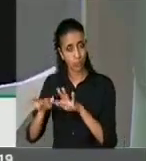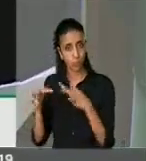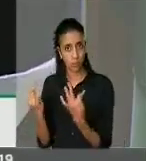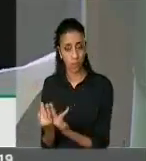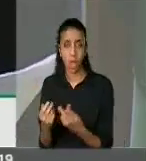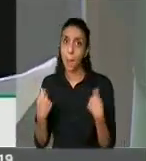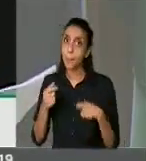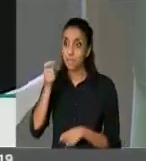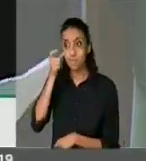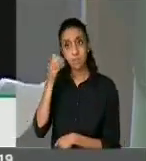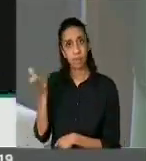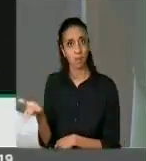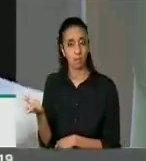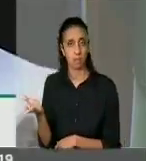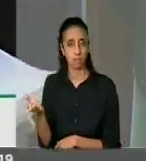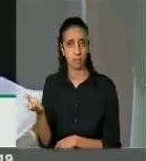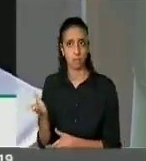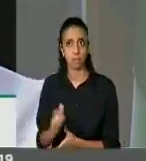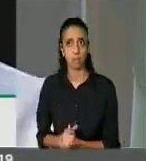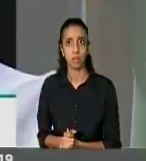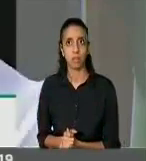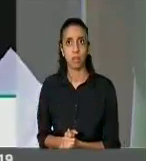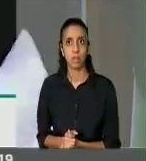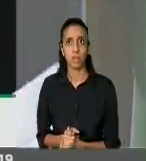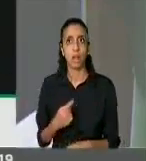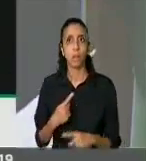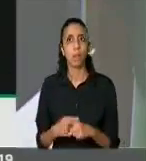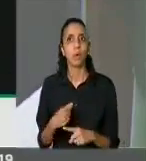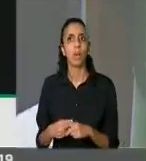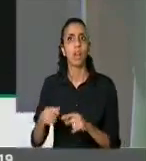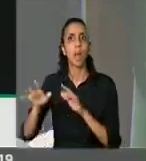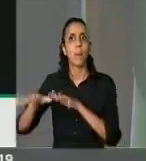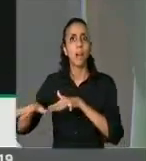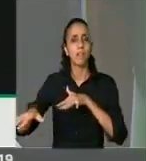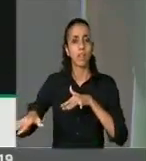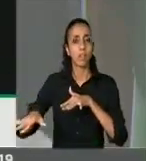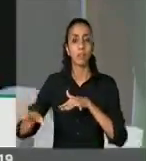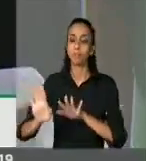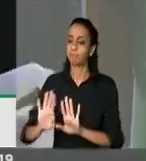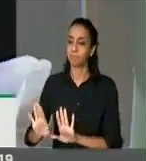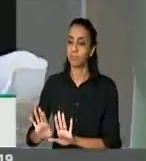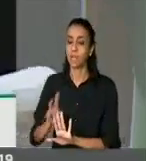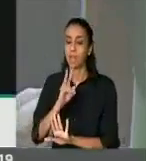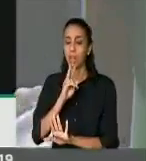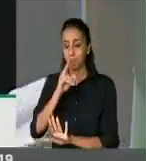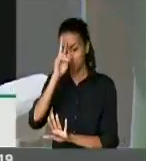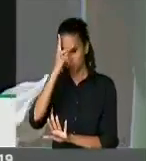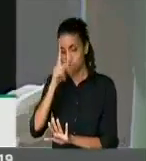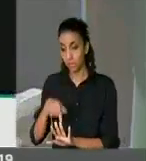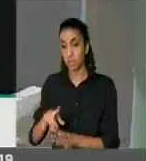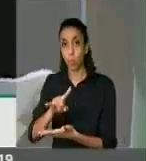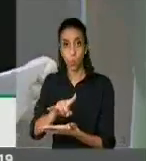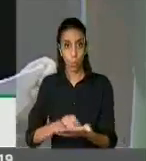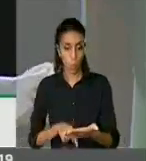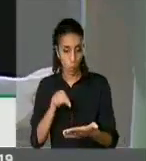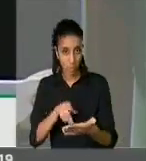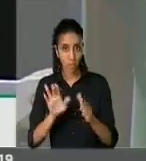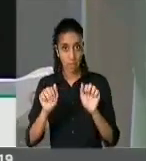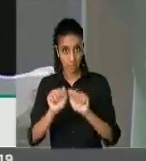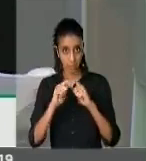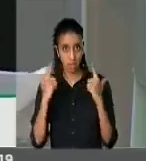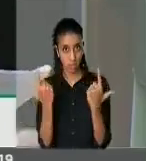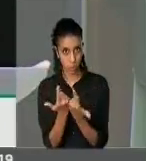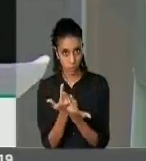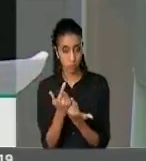precisa olhar para esse assunto, até porque na manifestação que recebo como encaminhamento da Assembleia Legislativa está o